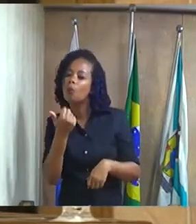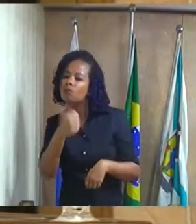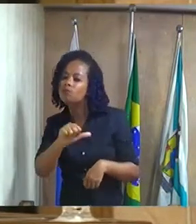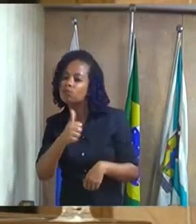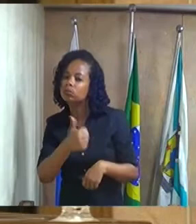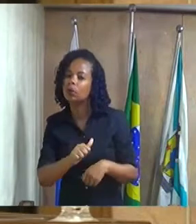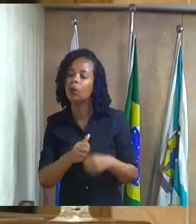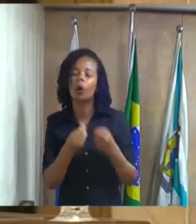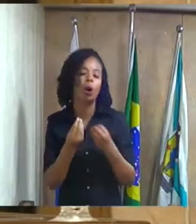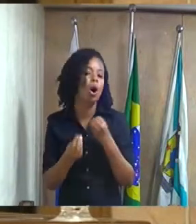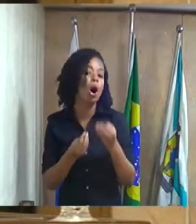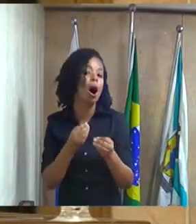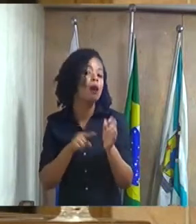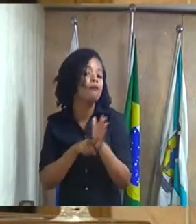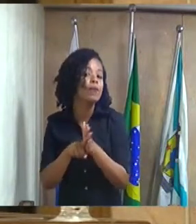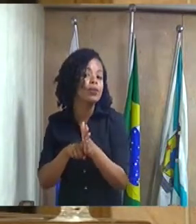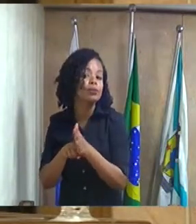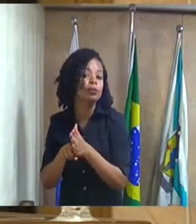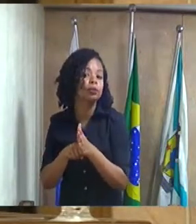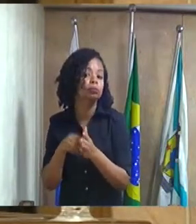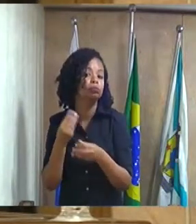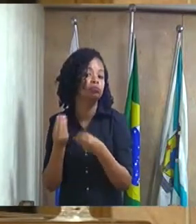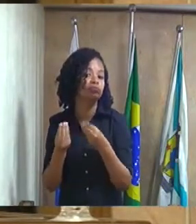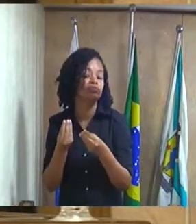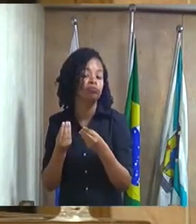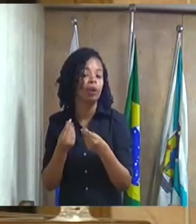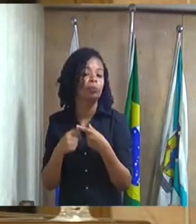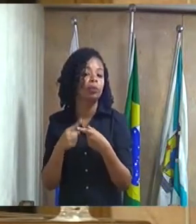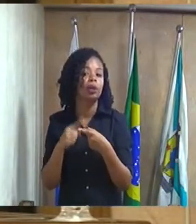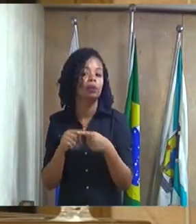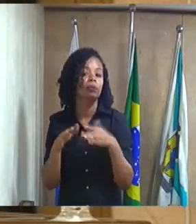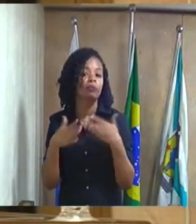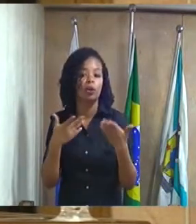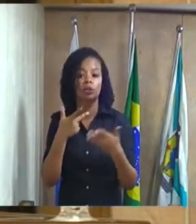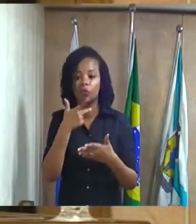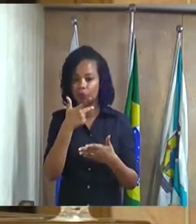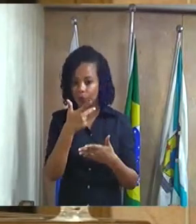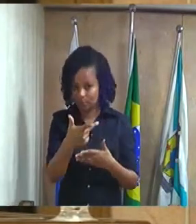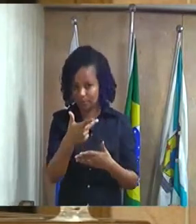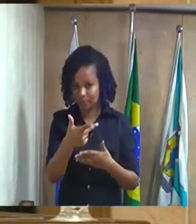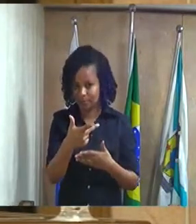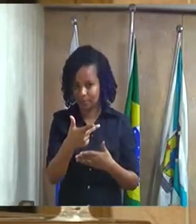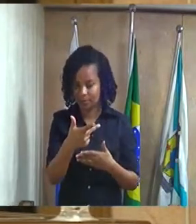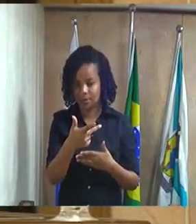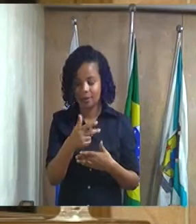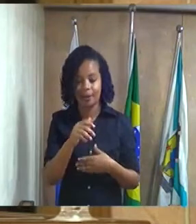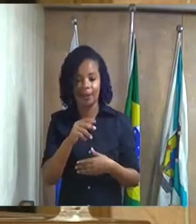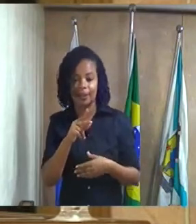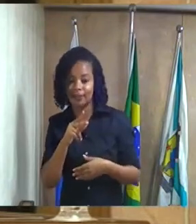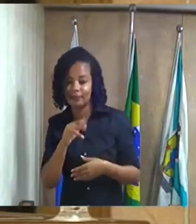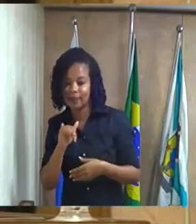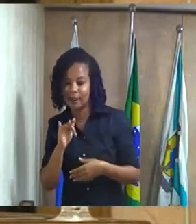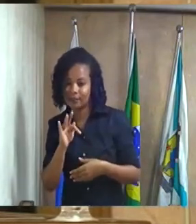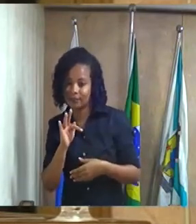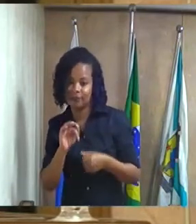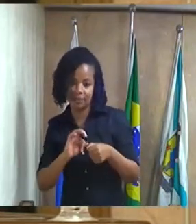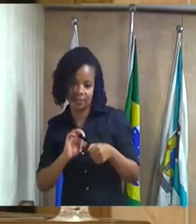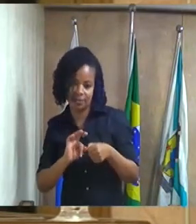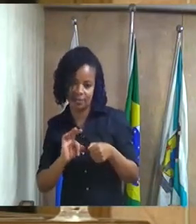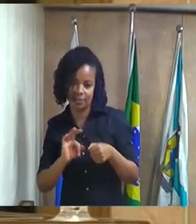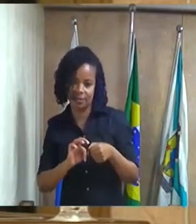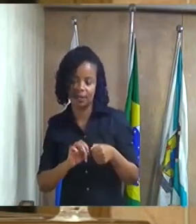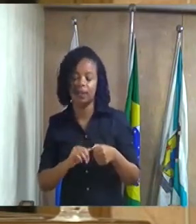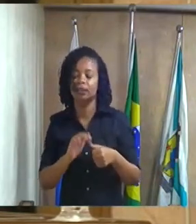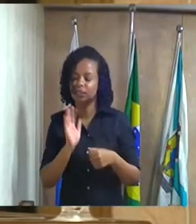e fazer uma investigação porque quando eu falo eu não estou falando aqui que vai fazer disso já foi feito já tem na